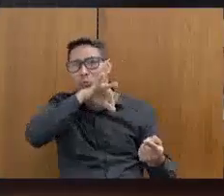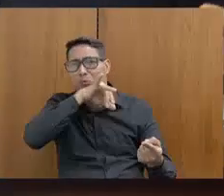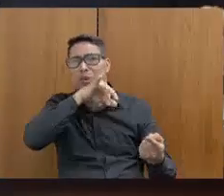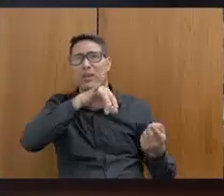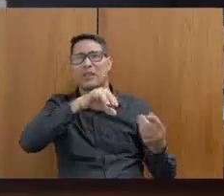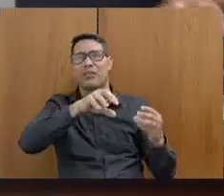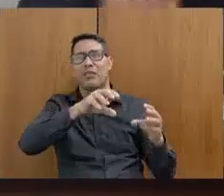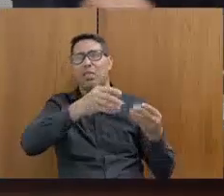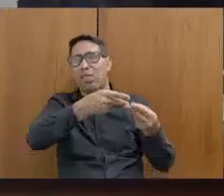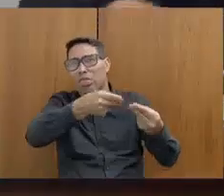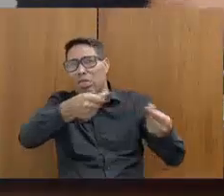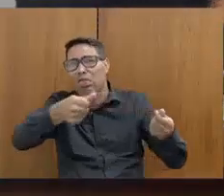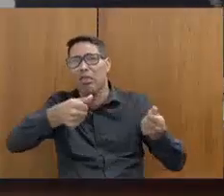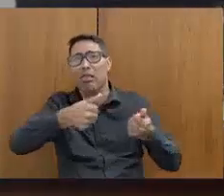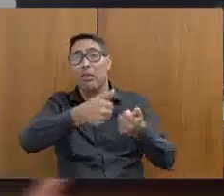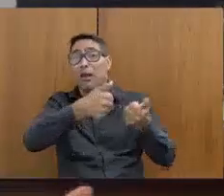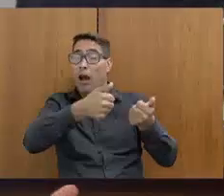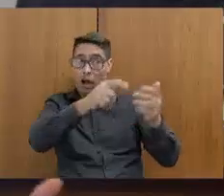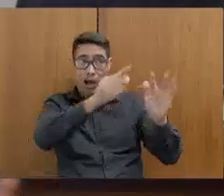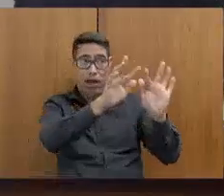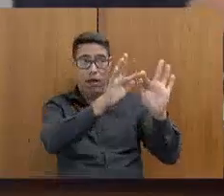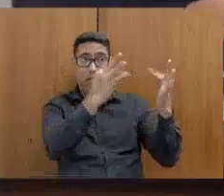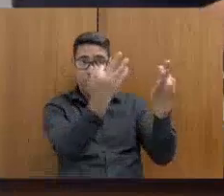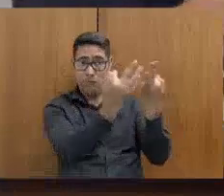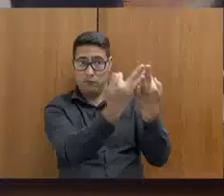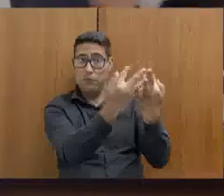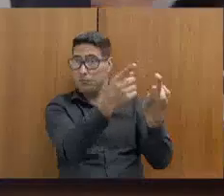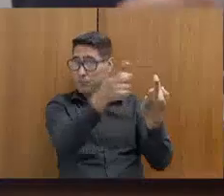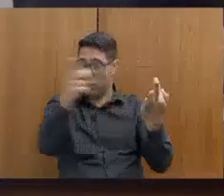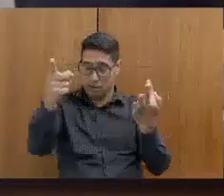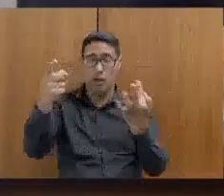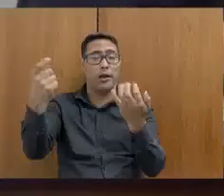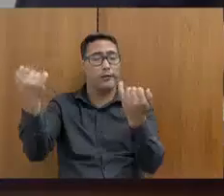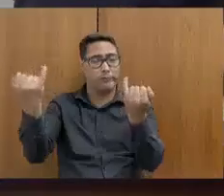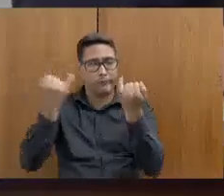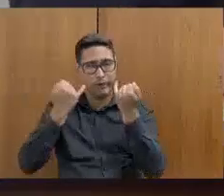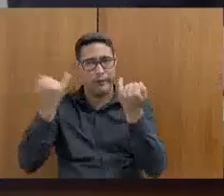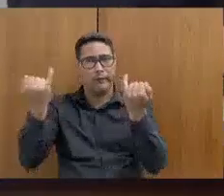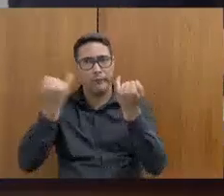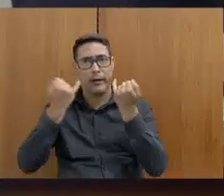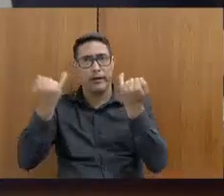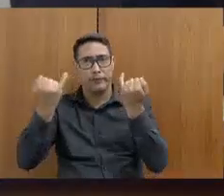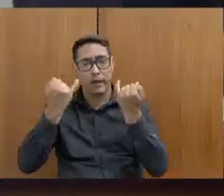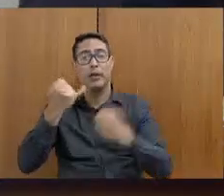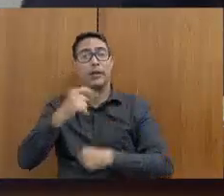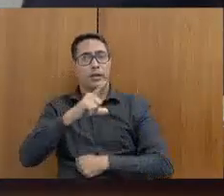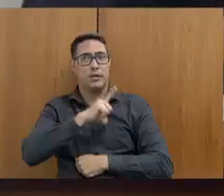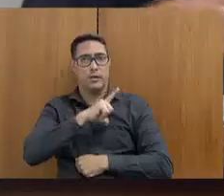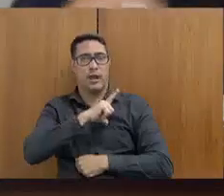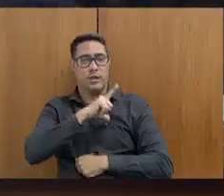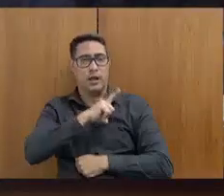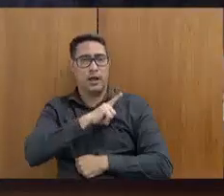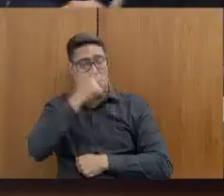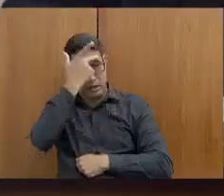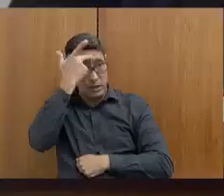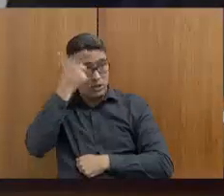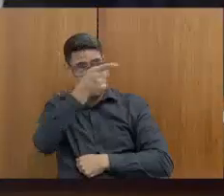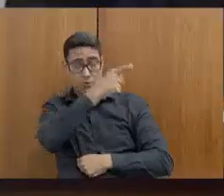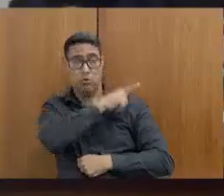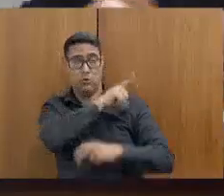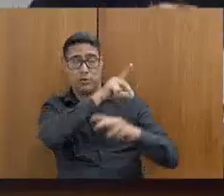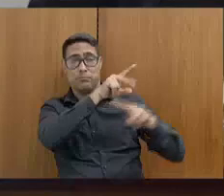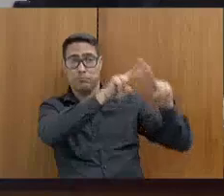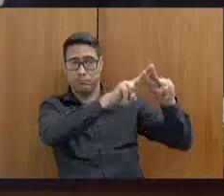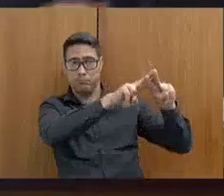dos familiares, que traz a denúncia dos indivíduos privados de liberdade, mas também